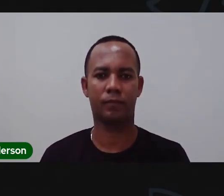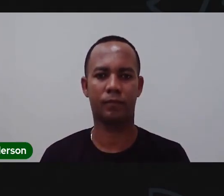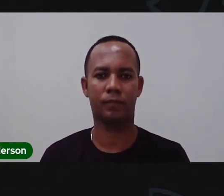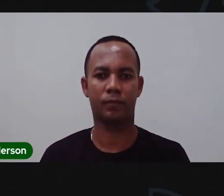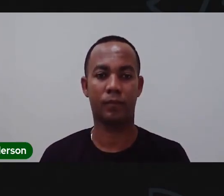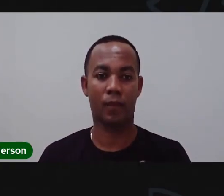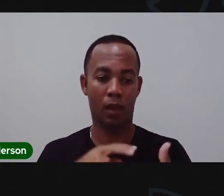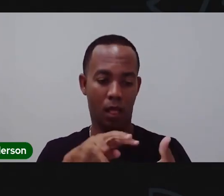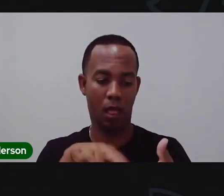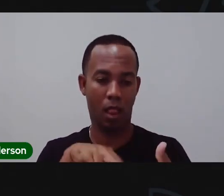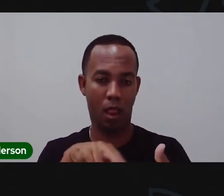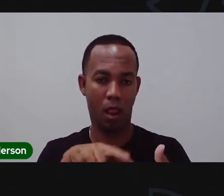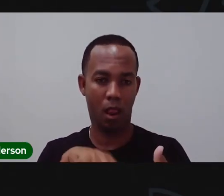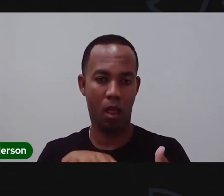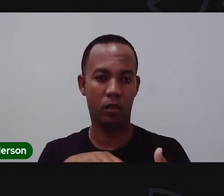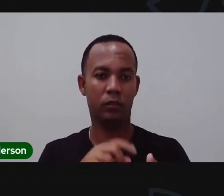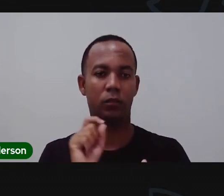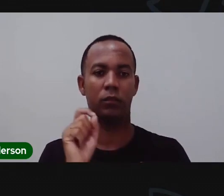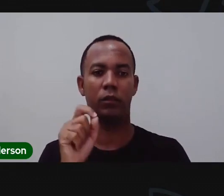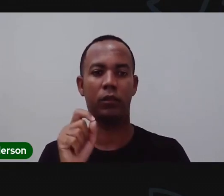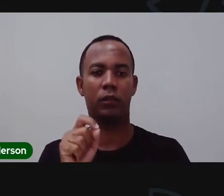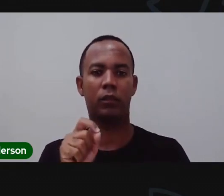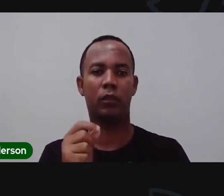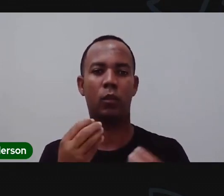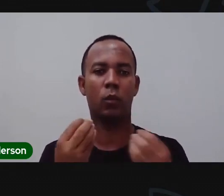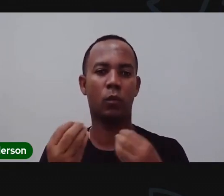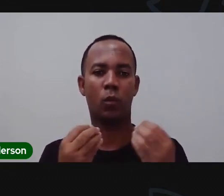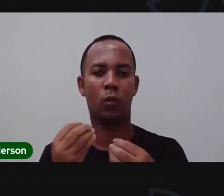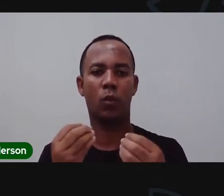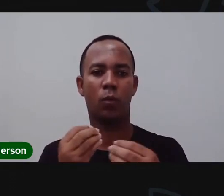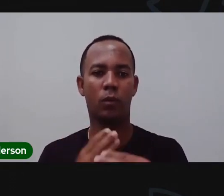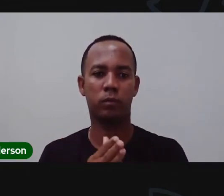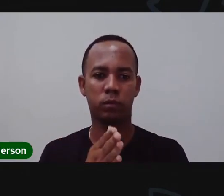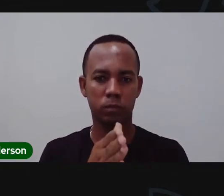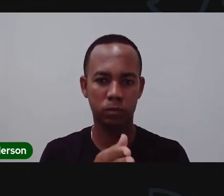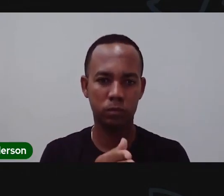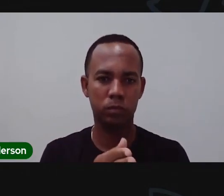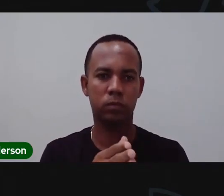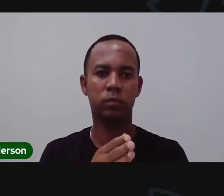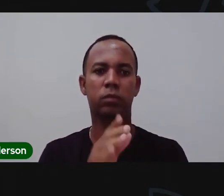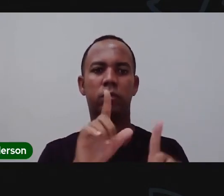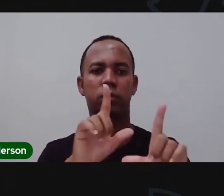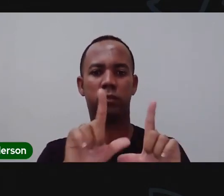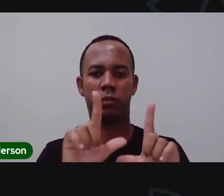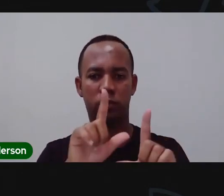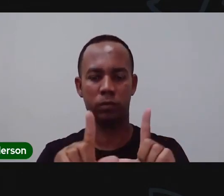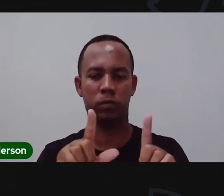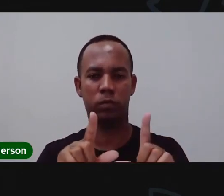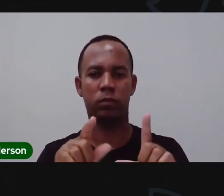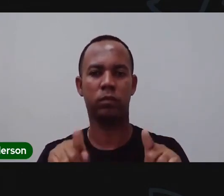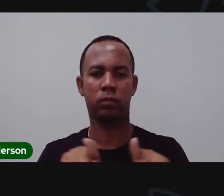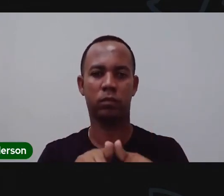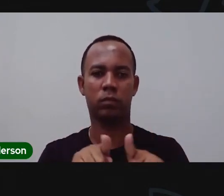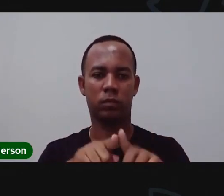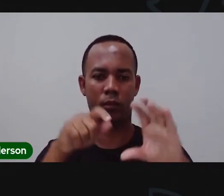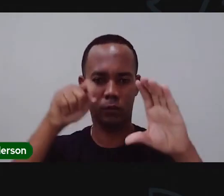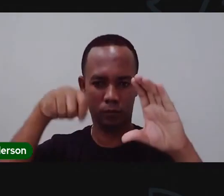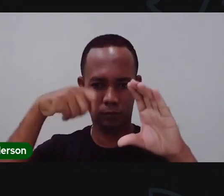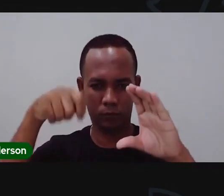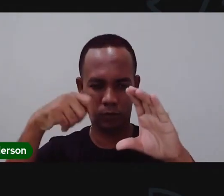Após a leitura do texto inicial, para vocês acessarem o link, que é esse vídeo aí que a Pró passou para vocês, né?